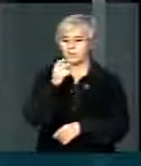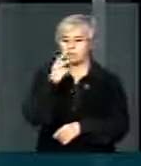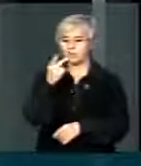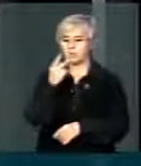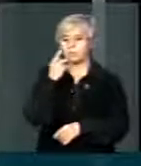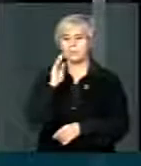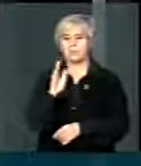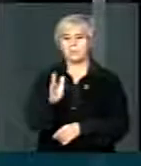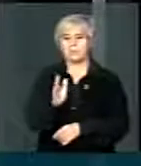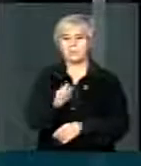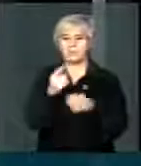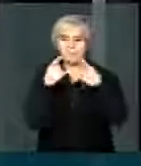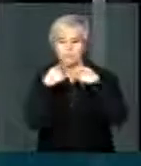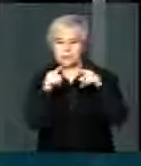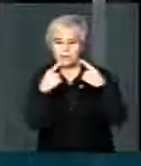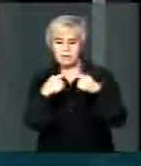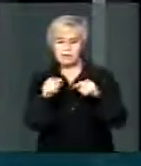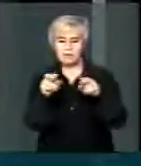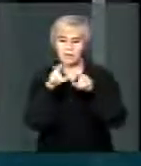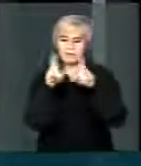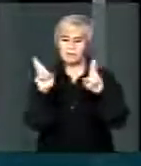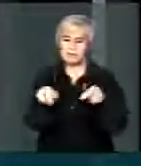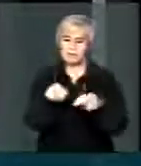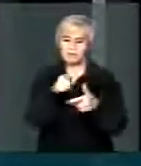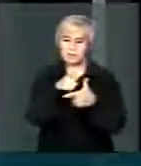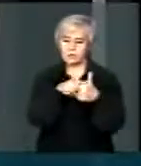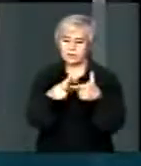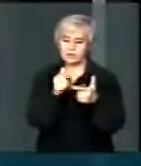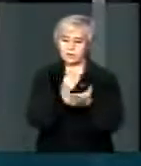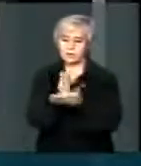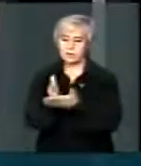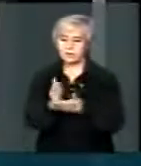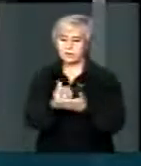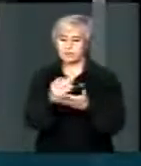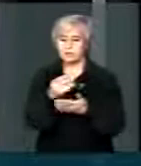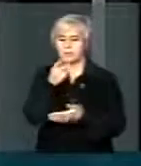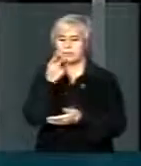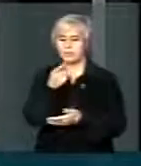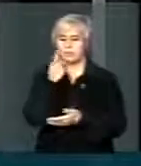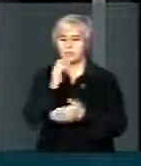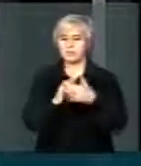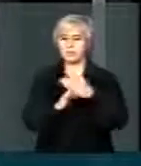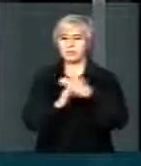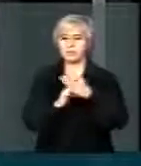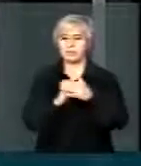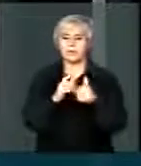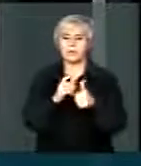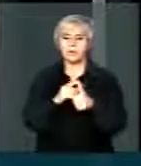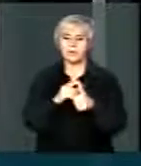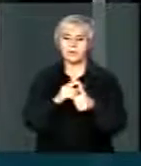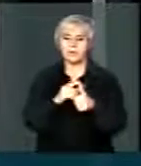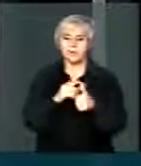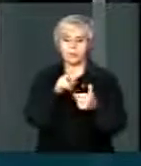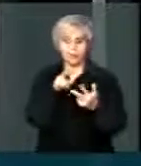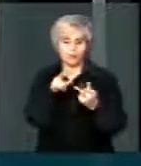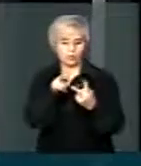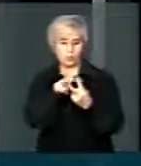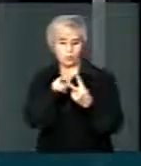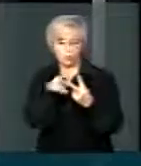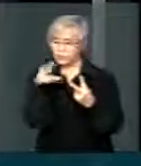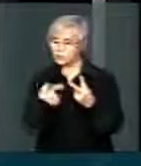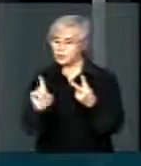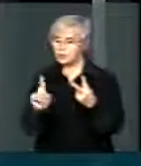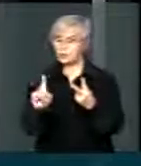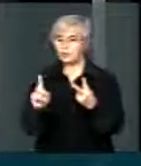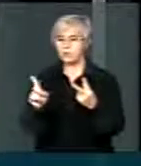se queixando do regime de partilha, que a Exxon e a Chevron não participaram da disputa pelo leilão do